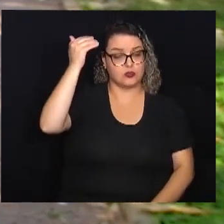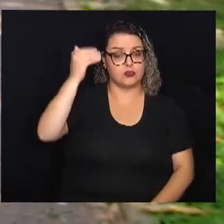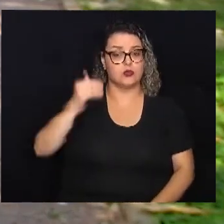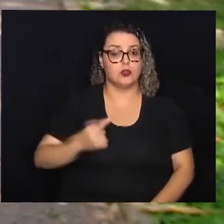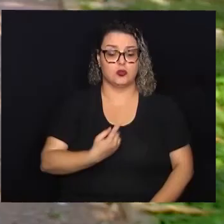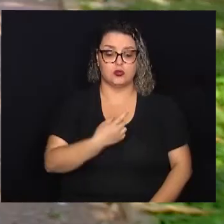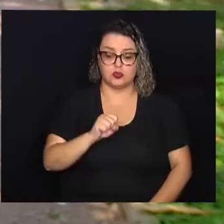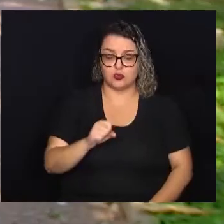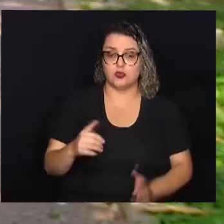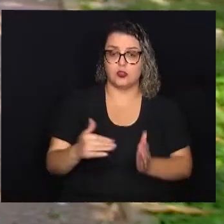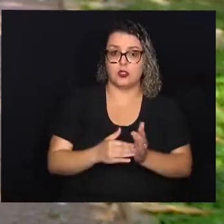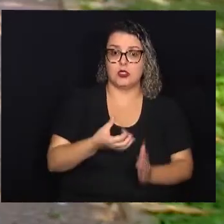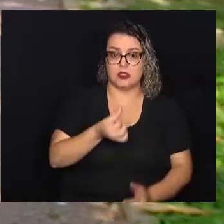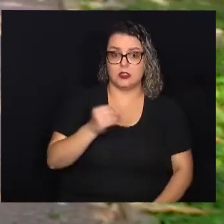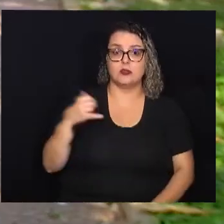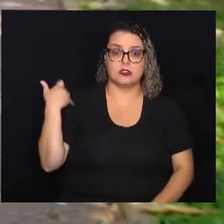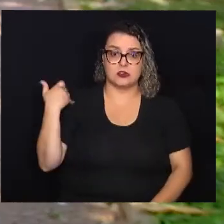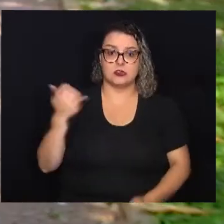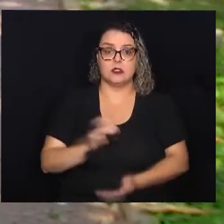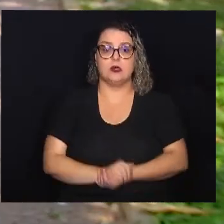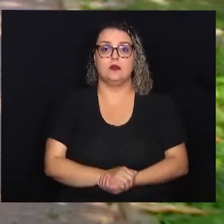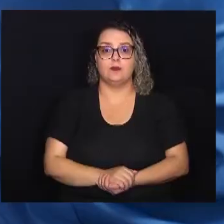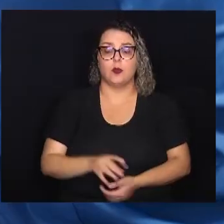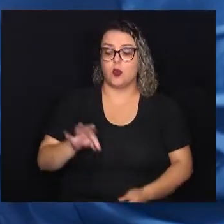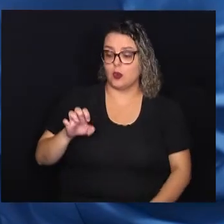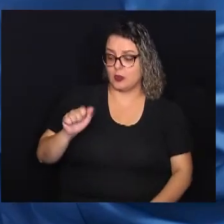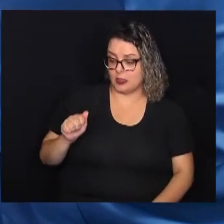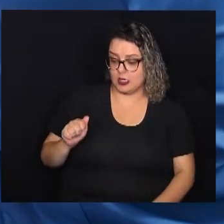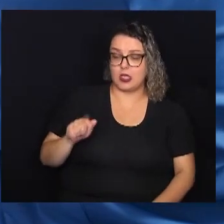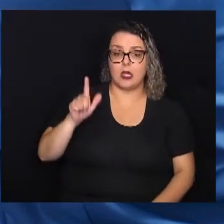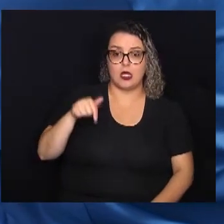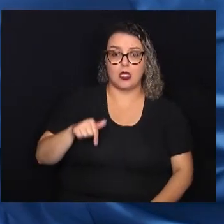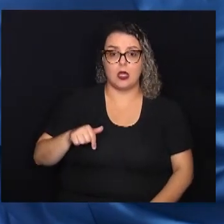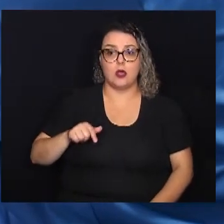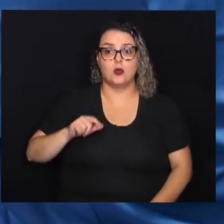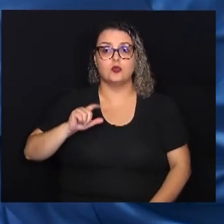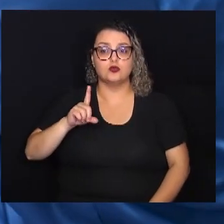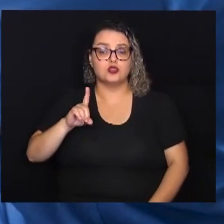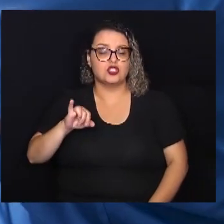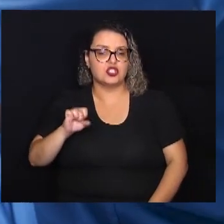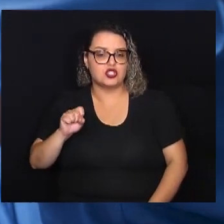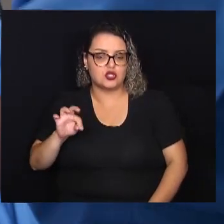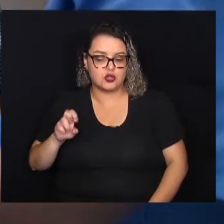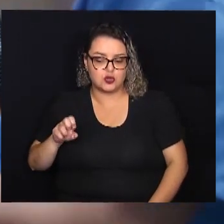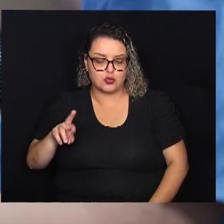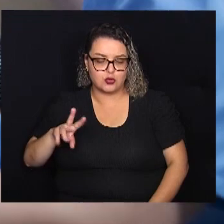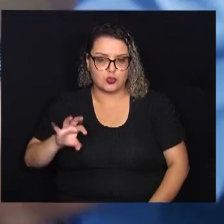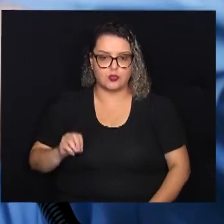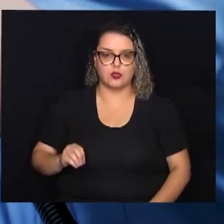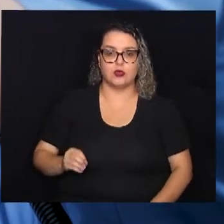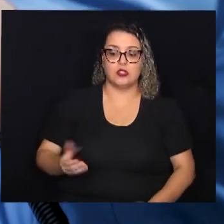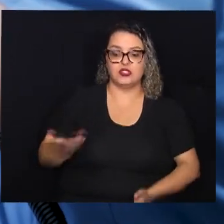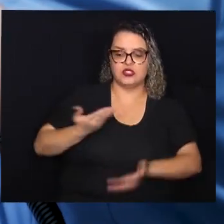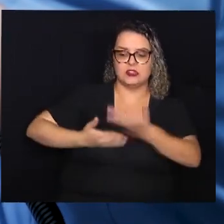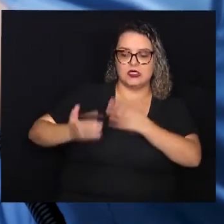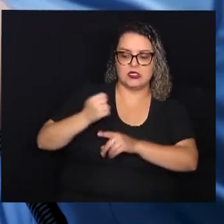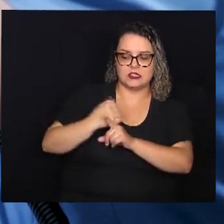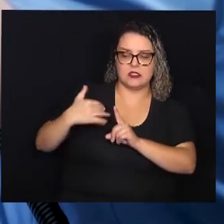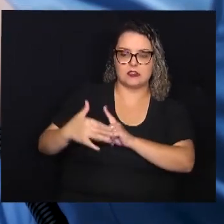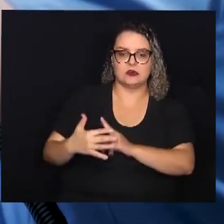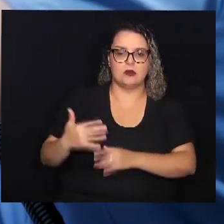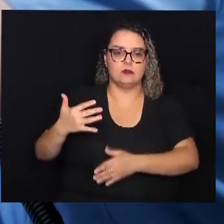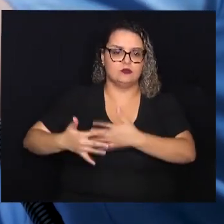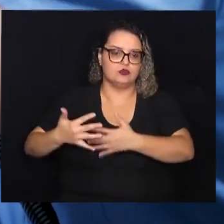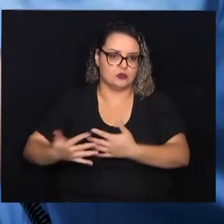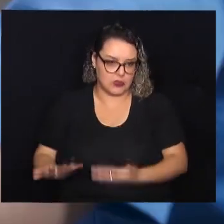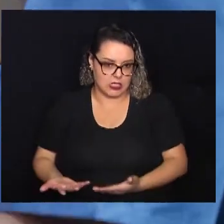autista dos 18 a 60 anos. O TEA é um distúrbio que afeta a capacidade de interação social,